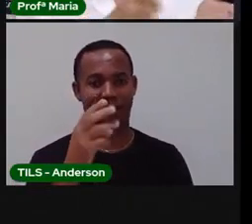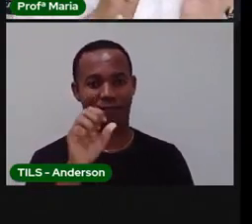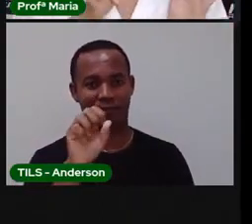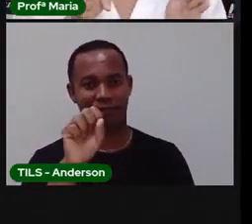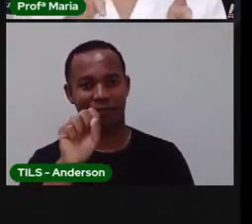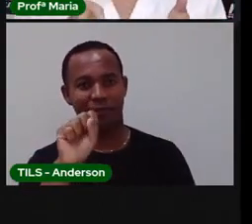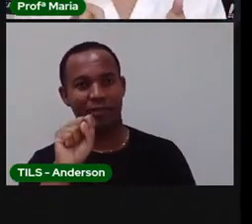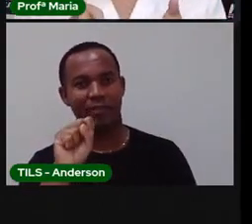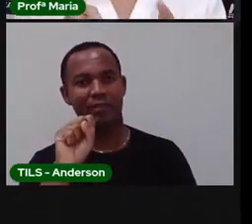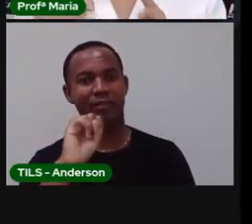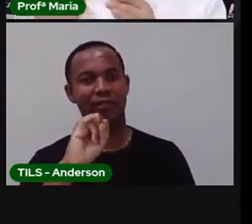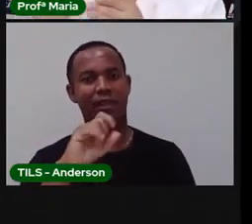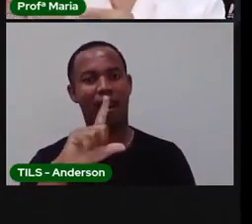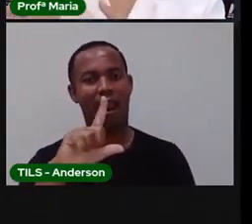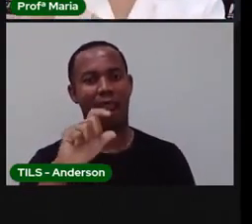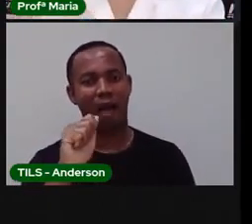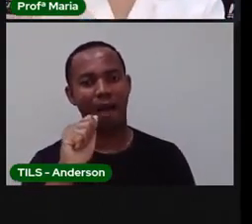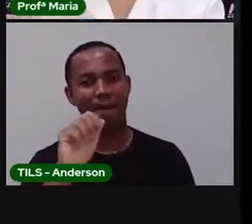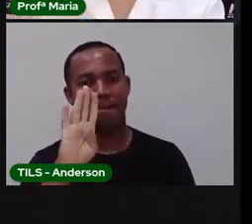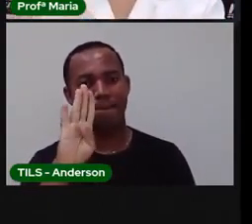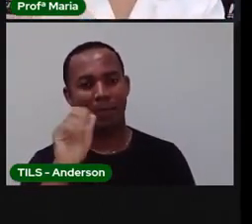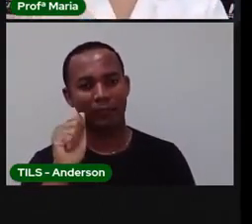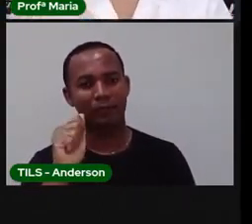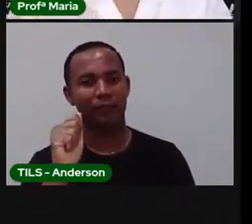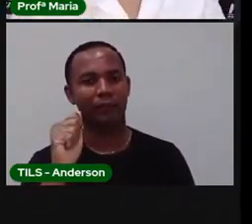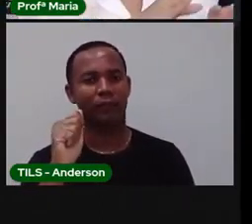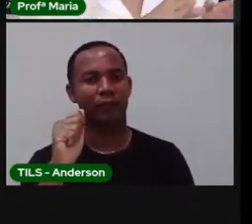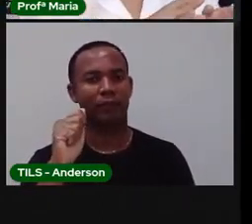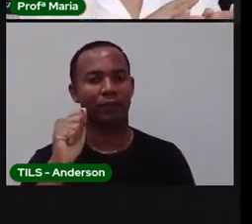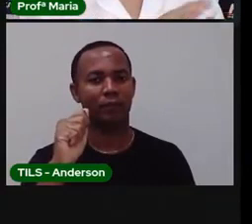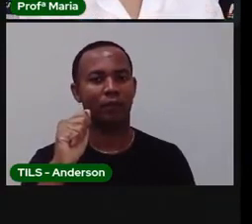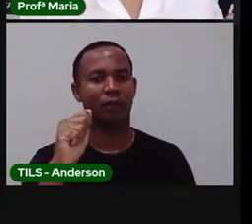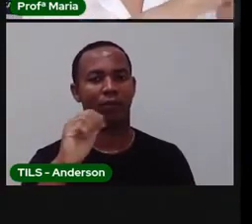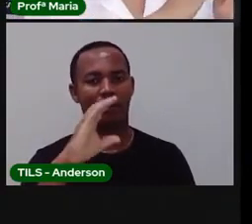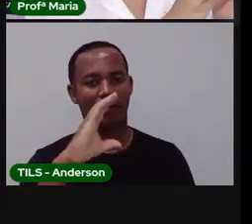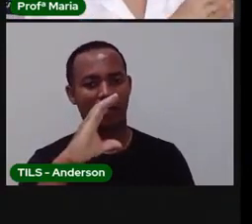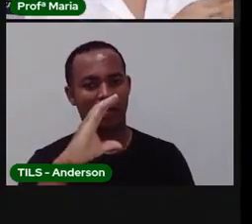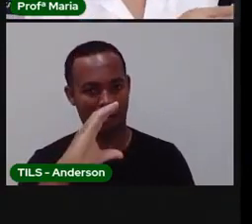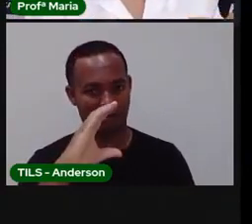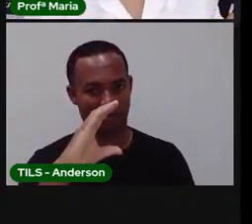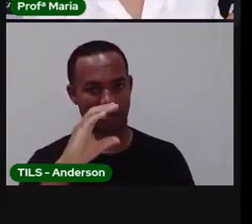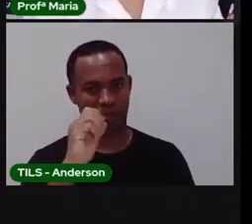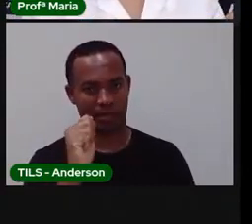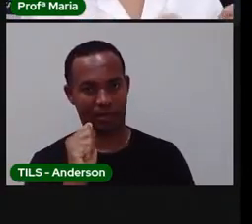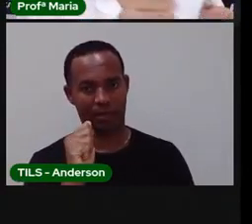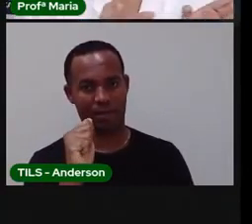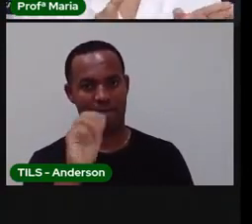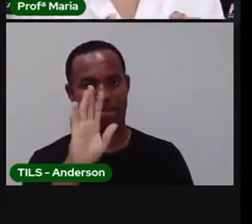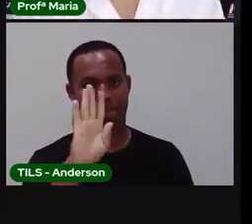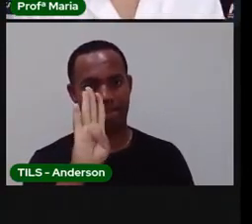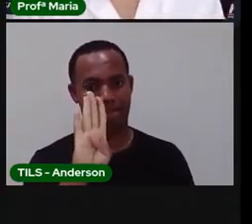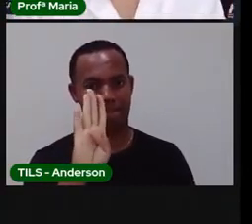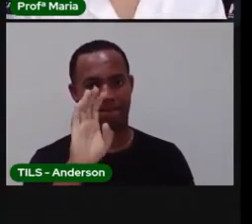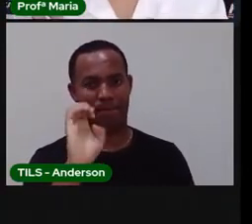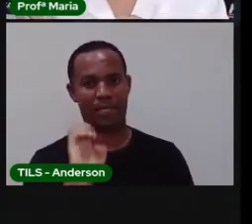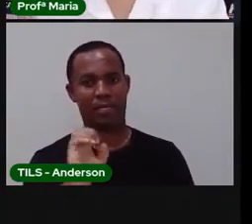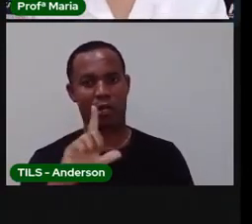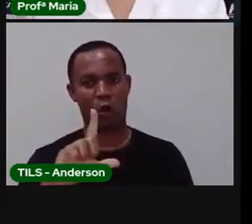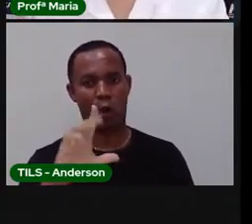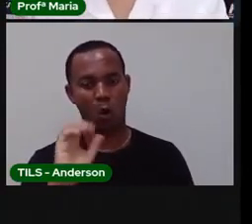Cá. B. Ló. Mais uma vez. Cá. B.